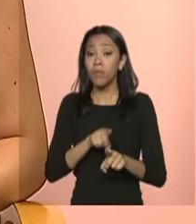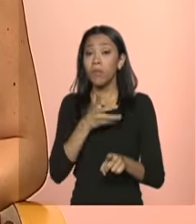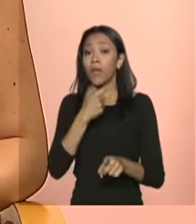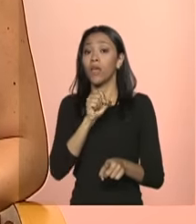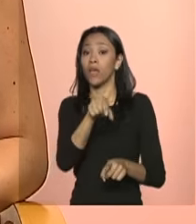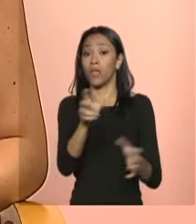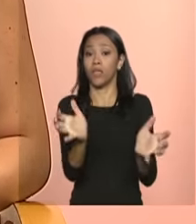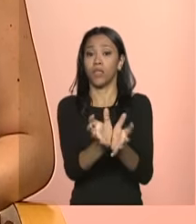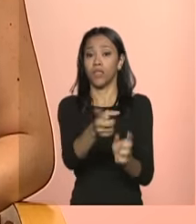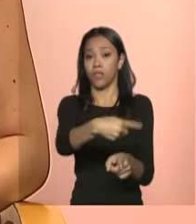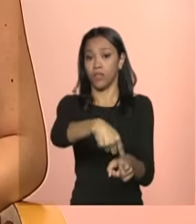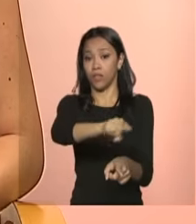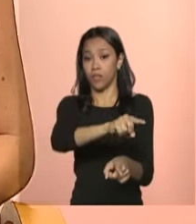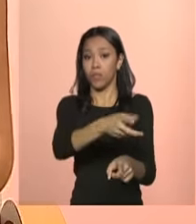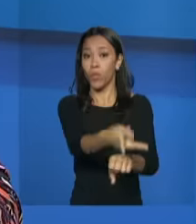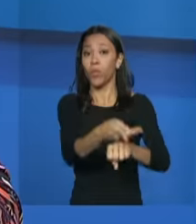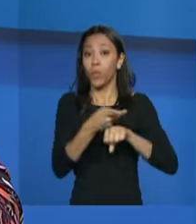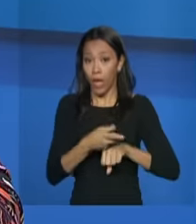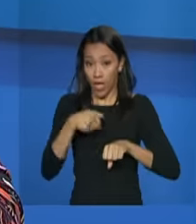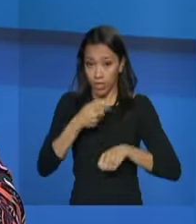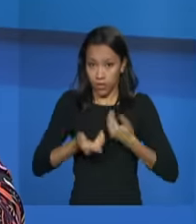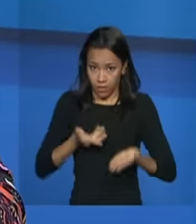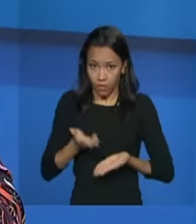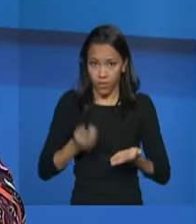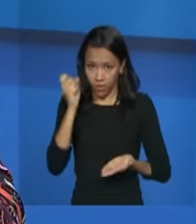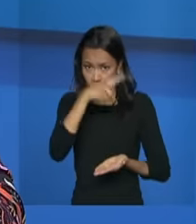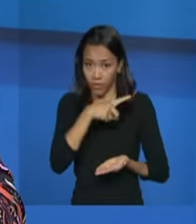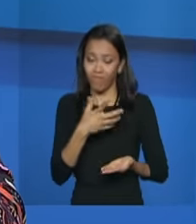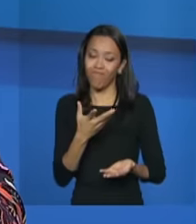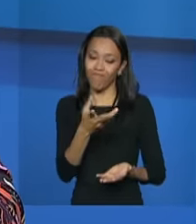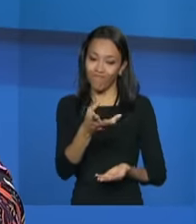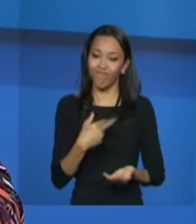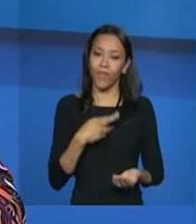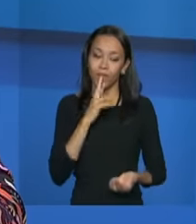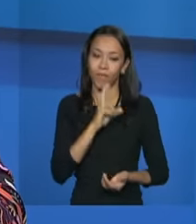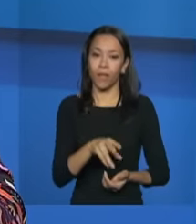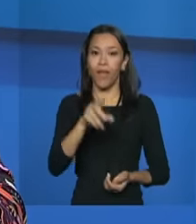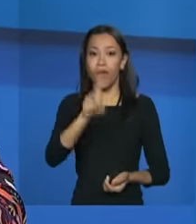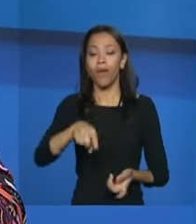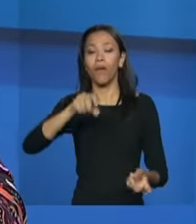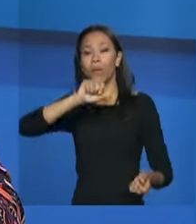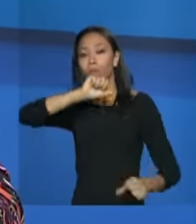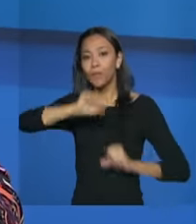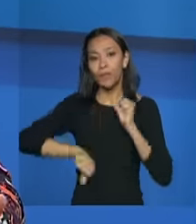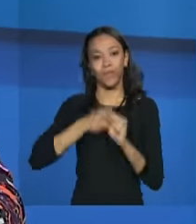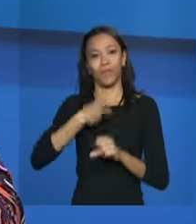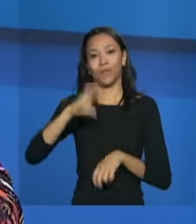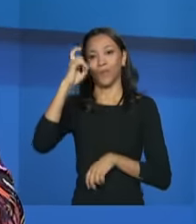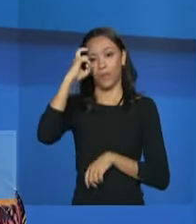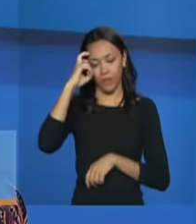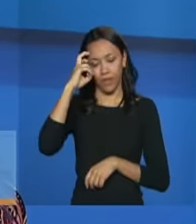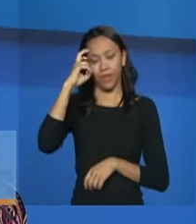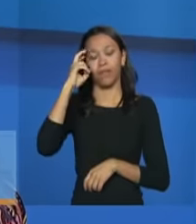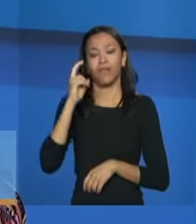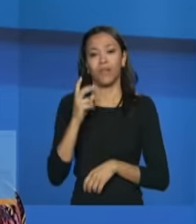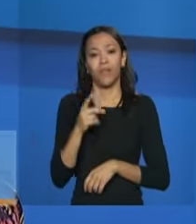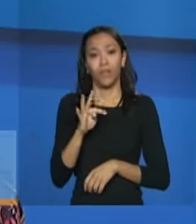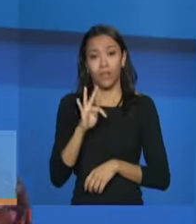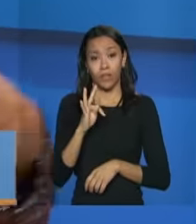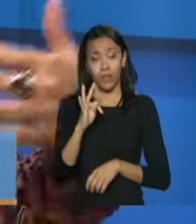conviver com esses serviços é isso é uma mudança cultural tudo que foge ao padrão entre aspas